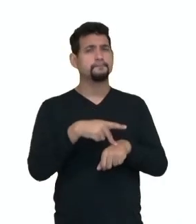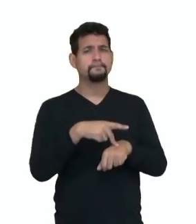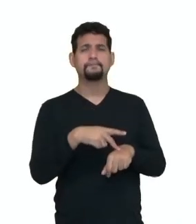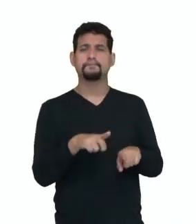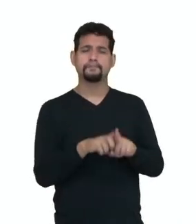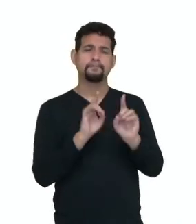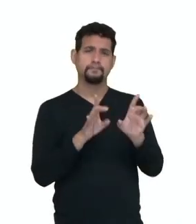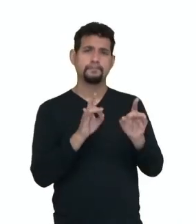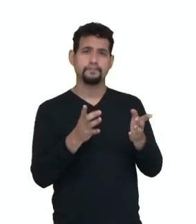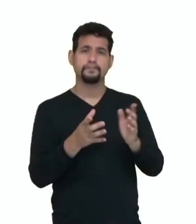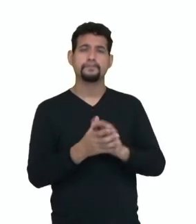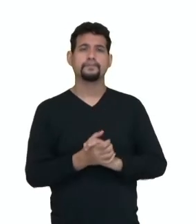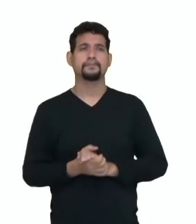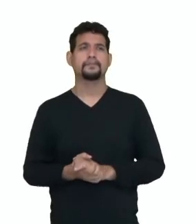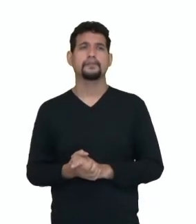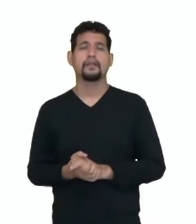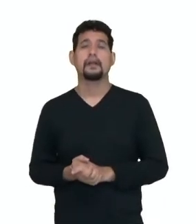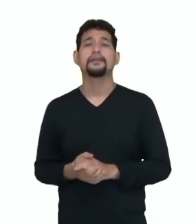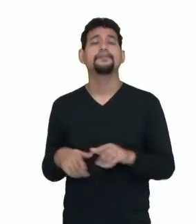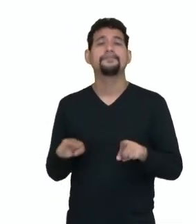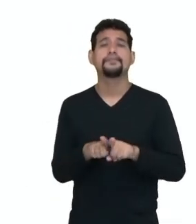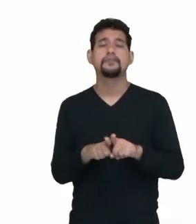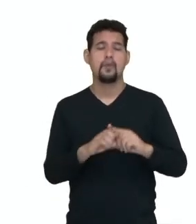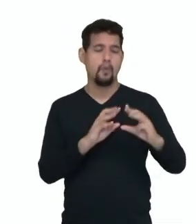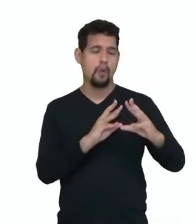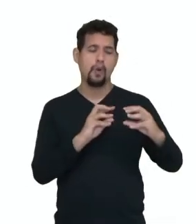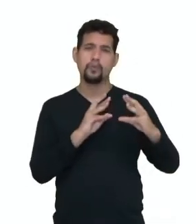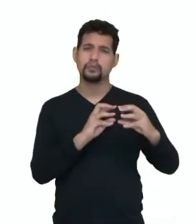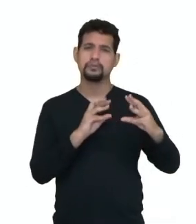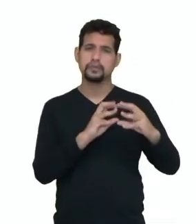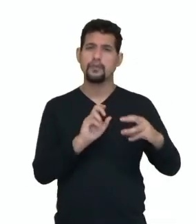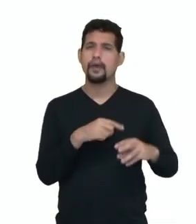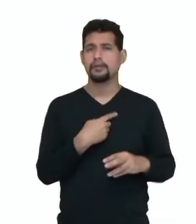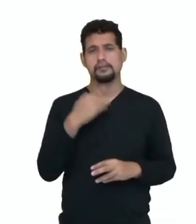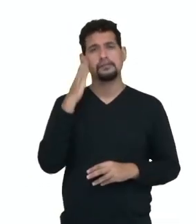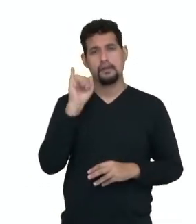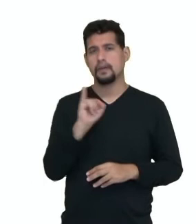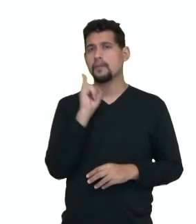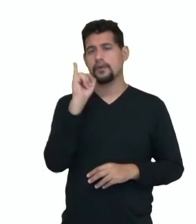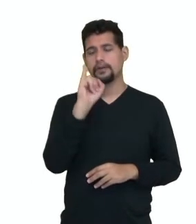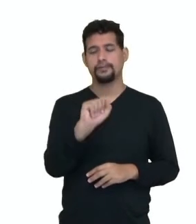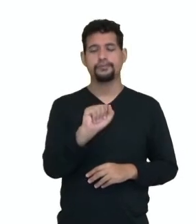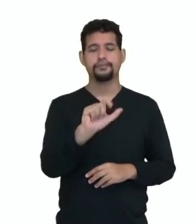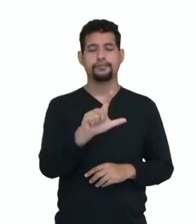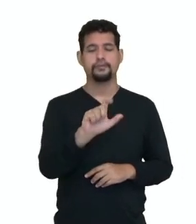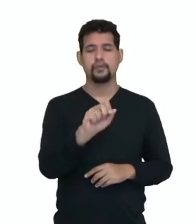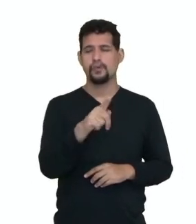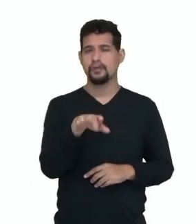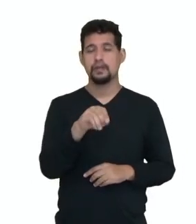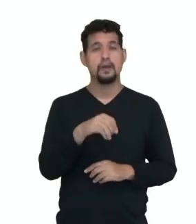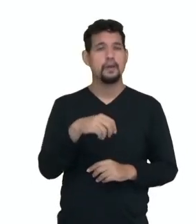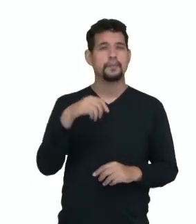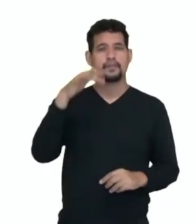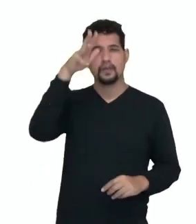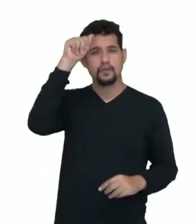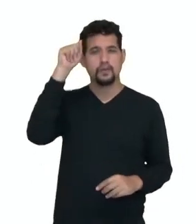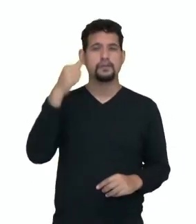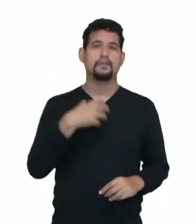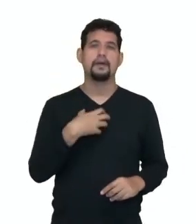vem exportando aí em grande quantidade. O algodão, sabemos que o algodão também é importante, principalmente no Estado do Mato Grosso, Bahia,